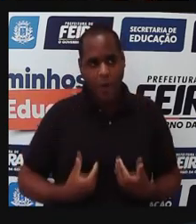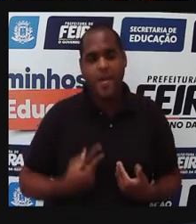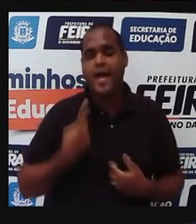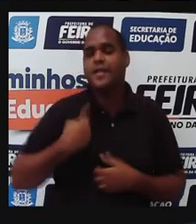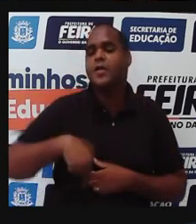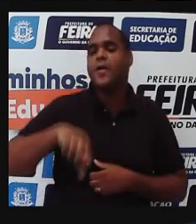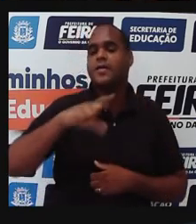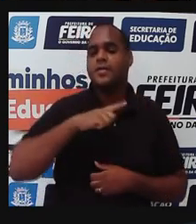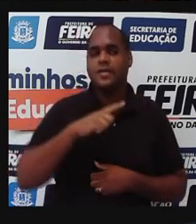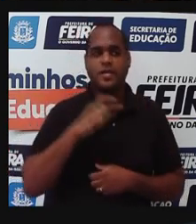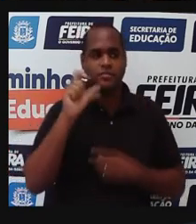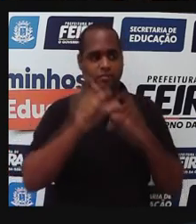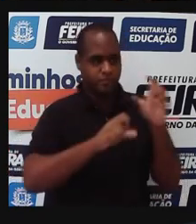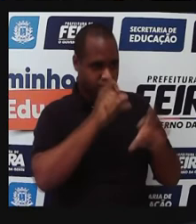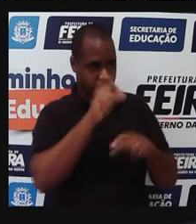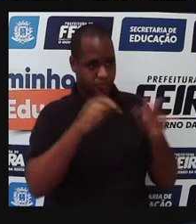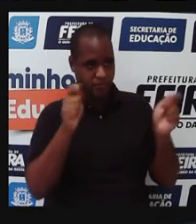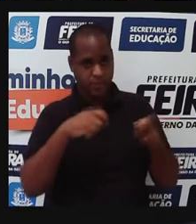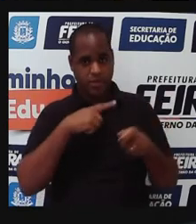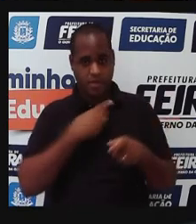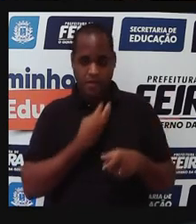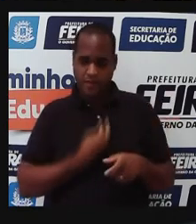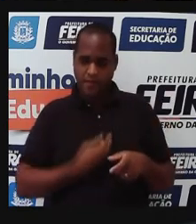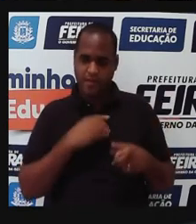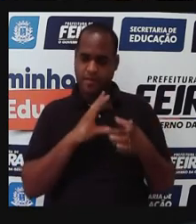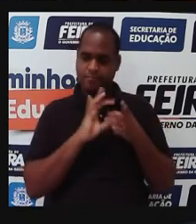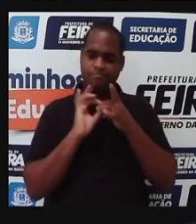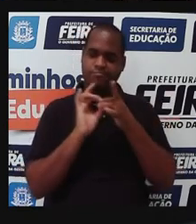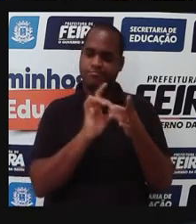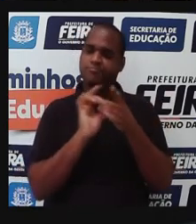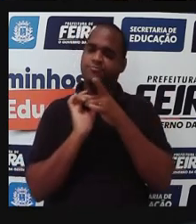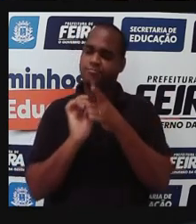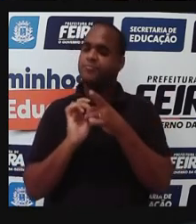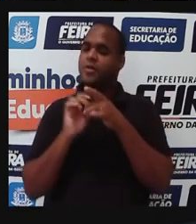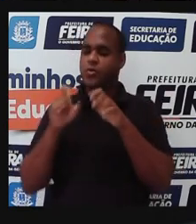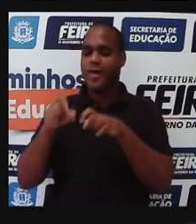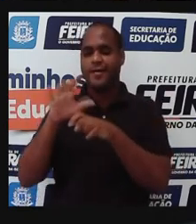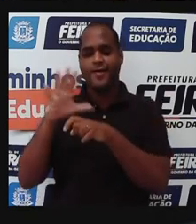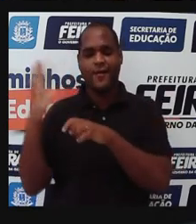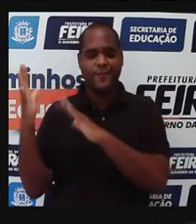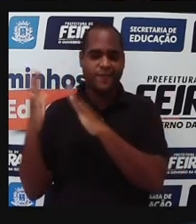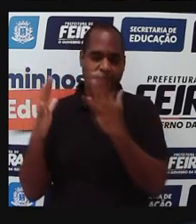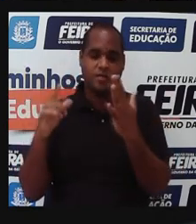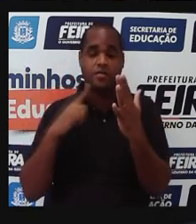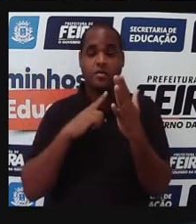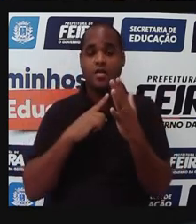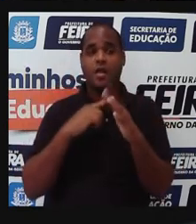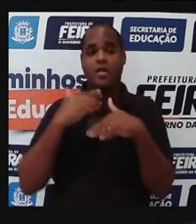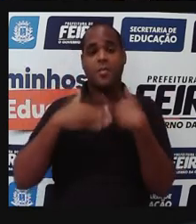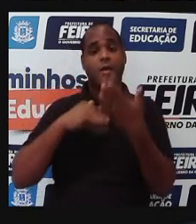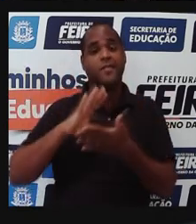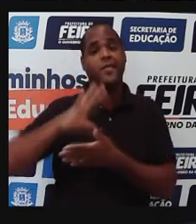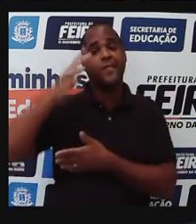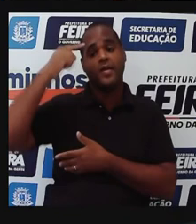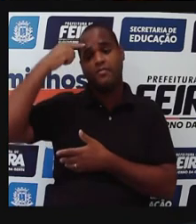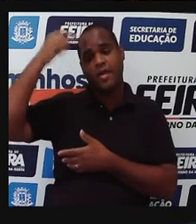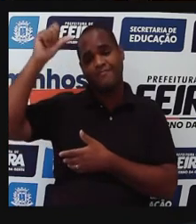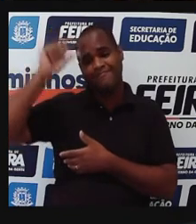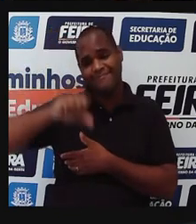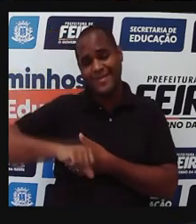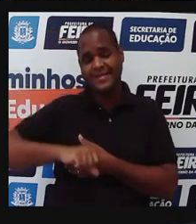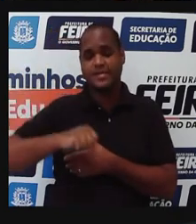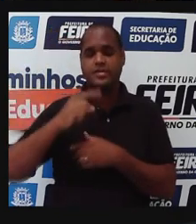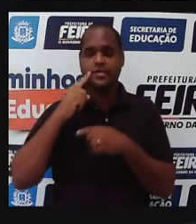nós, seres humanos, estamos vivendo e nos relacionamos com o ambiente, tá? Então, acaba que as